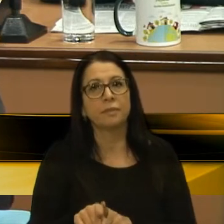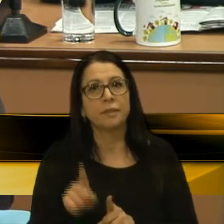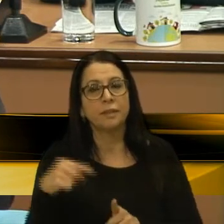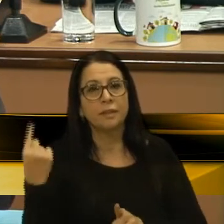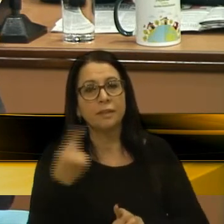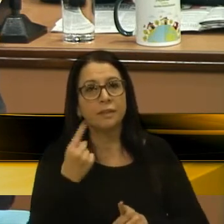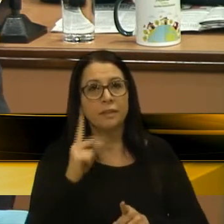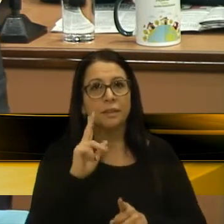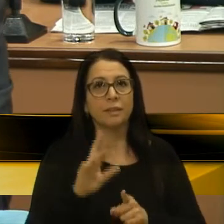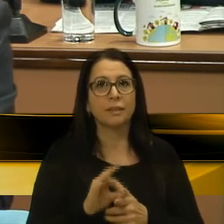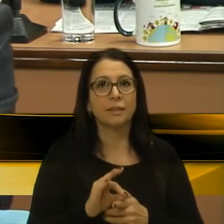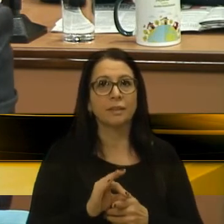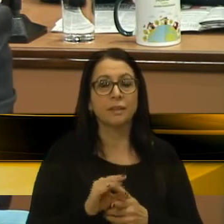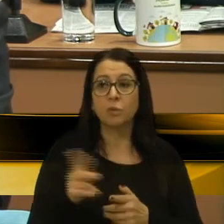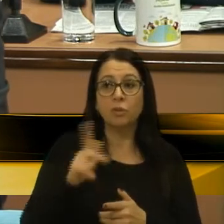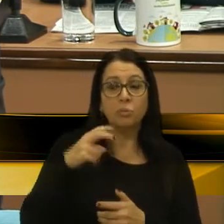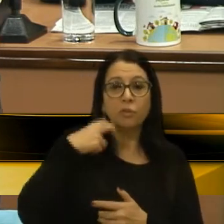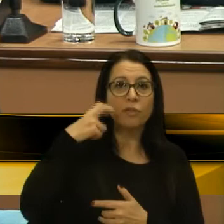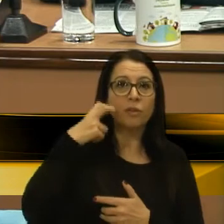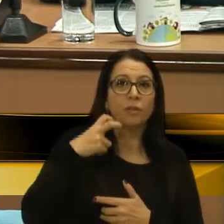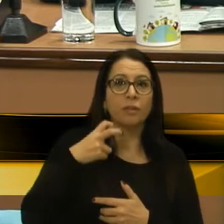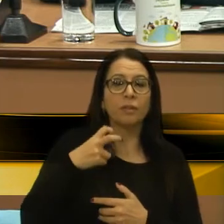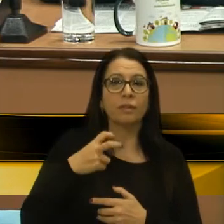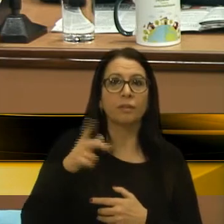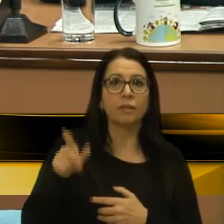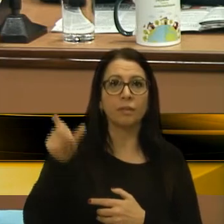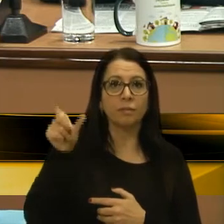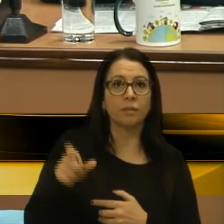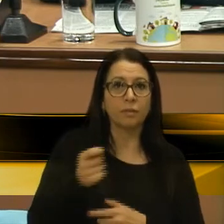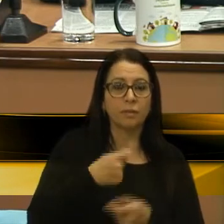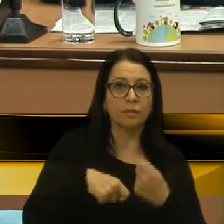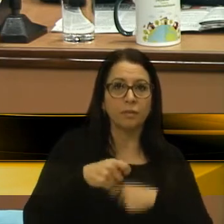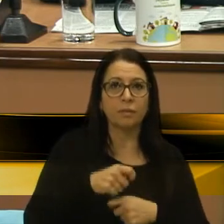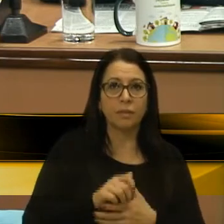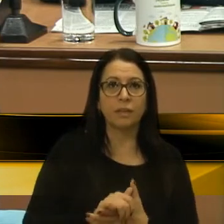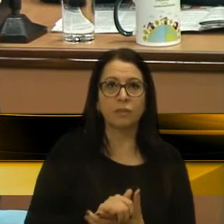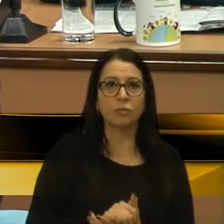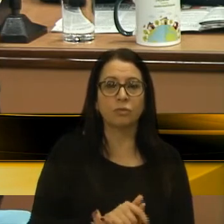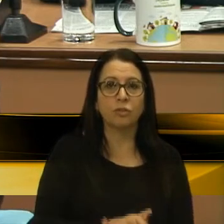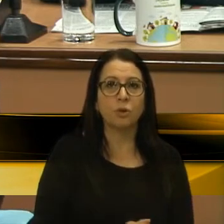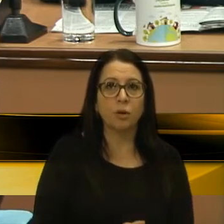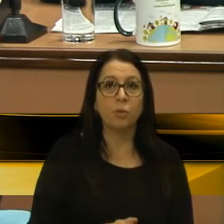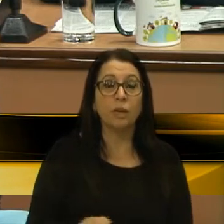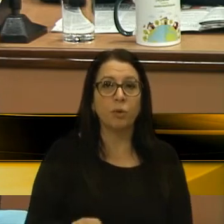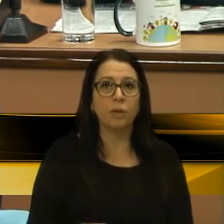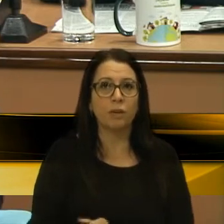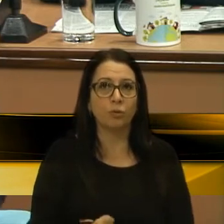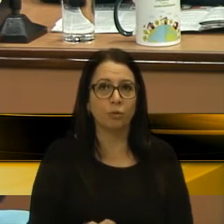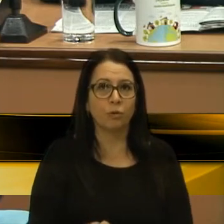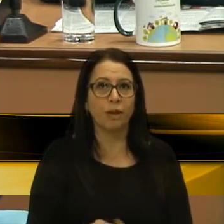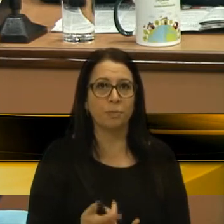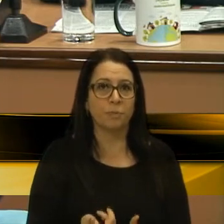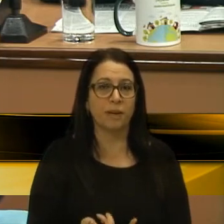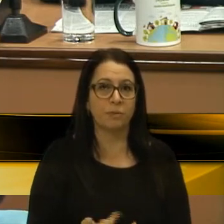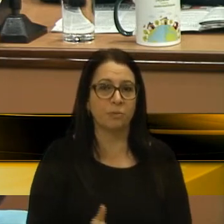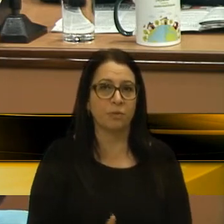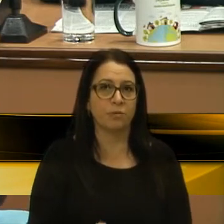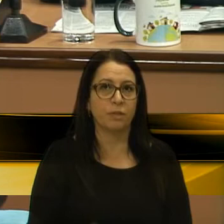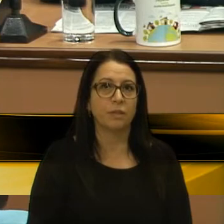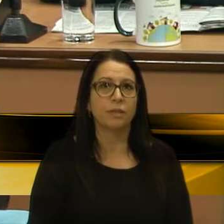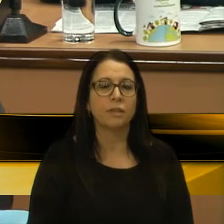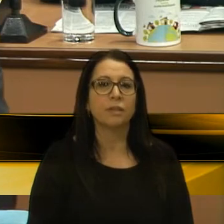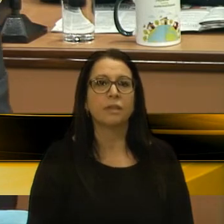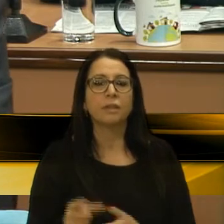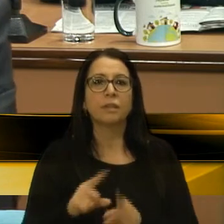nós queremos constranger um agente político da administração. Nós queremos que venha para cá, explicar os encaminhamentos feitos,